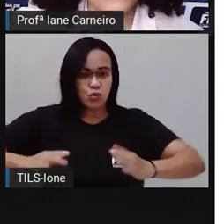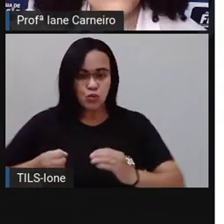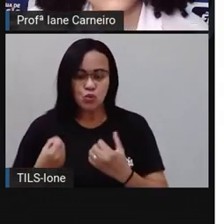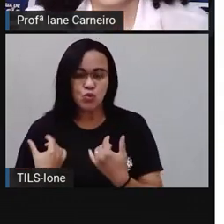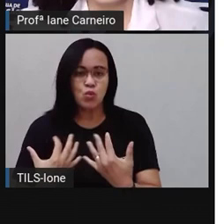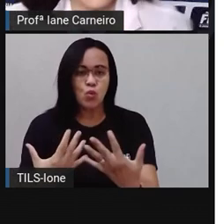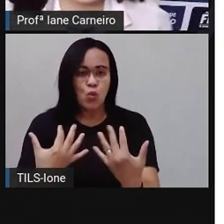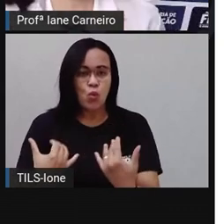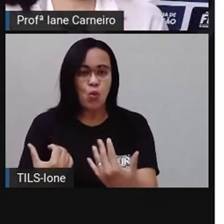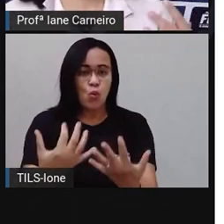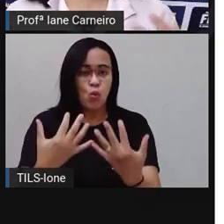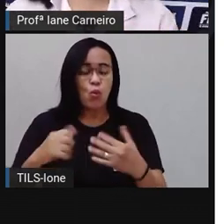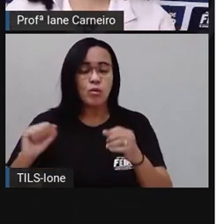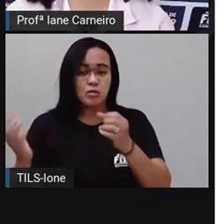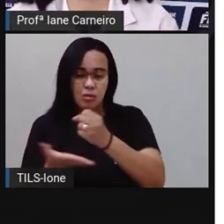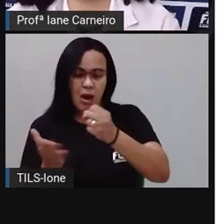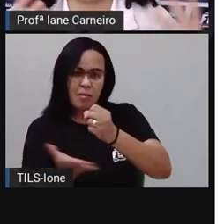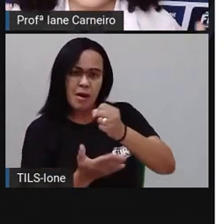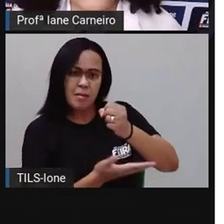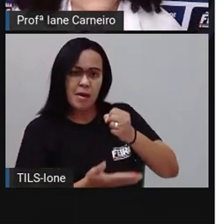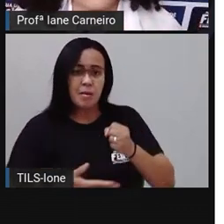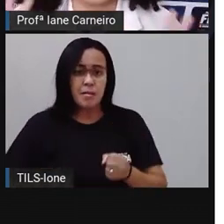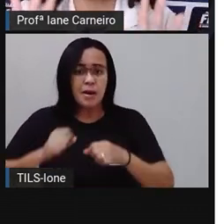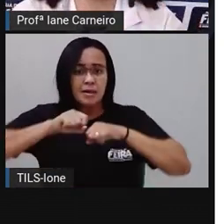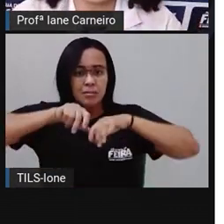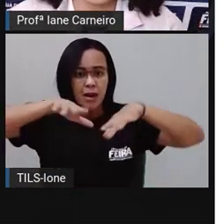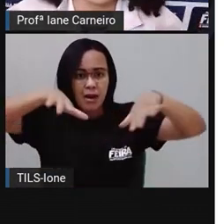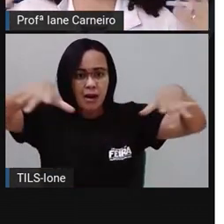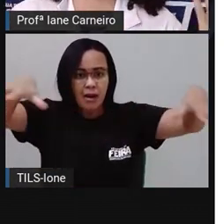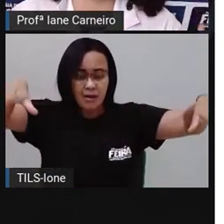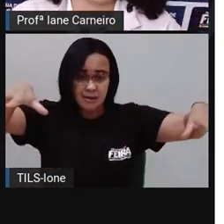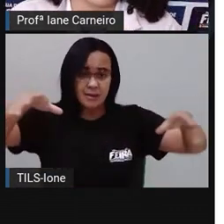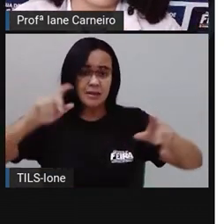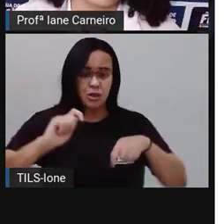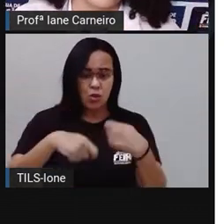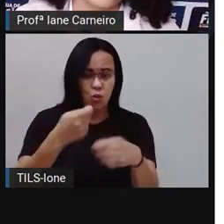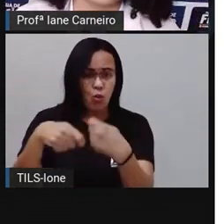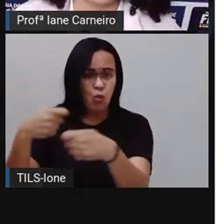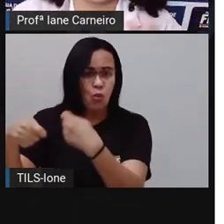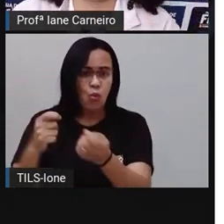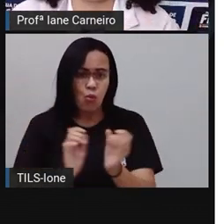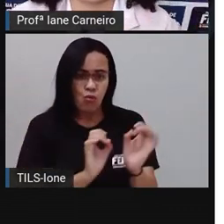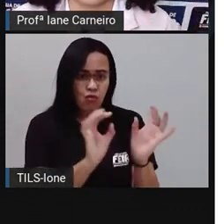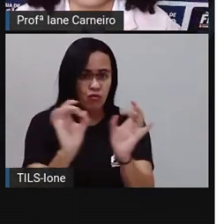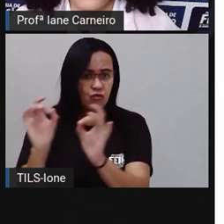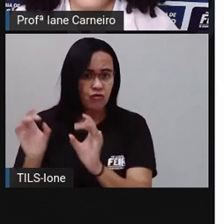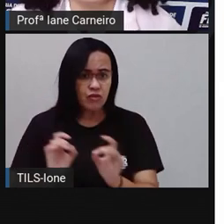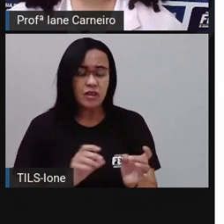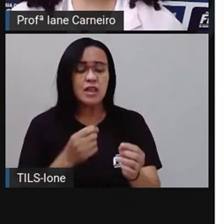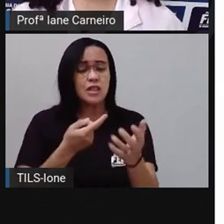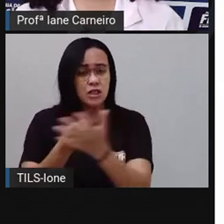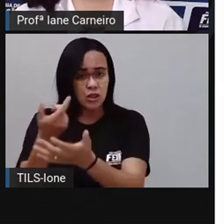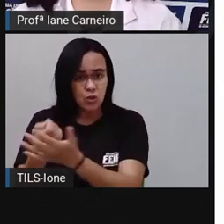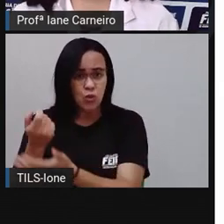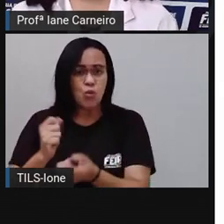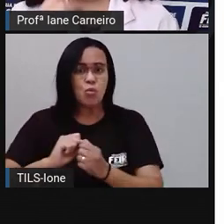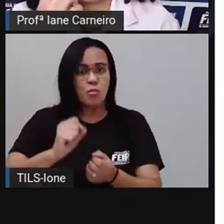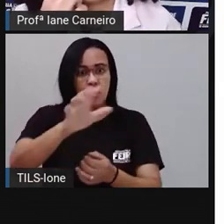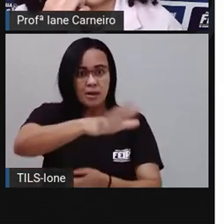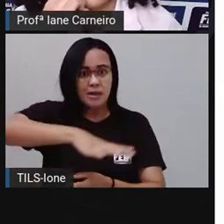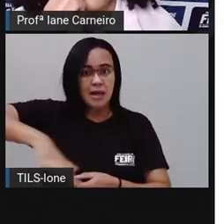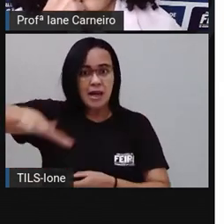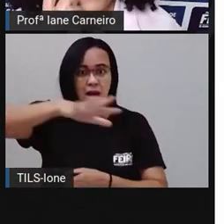na região. E aí, o comércio foi se expandindo e a cidade também foi se expandindo, né? E nós vimos